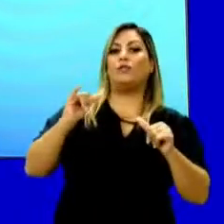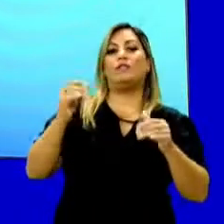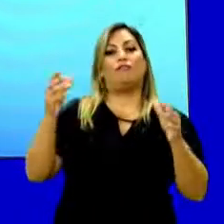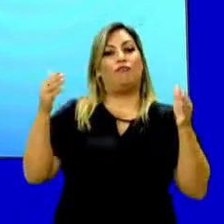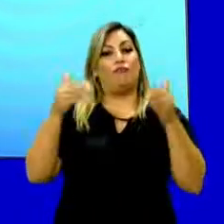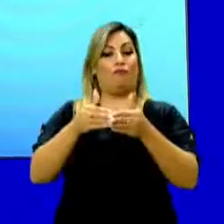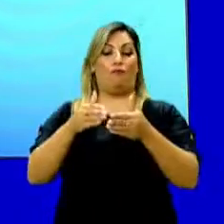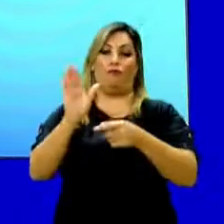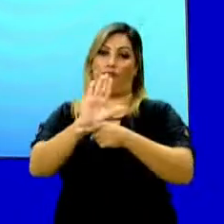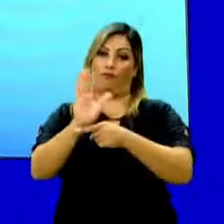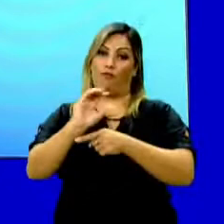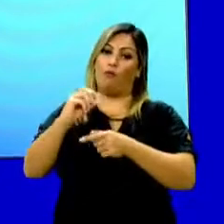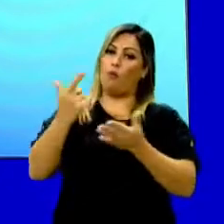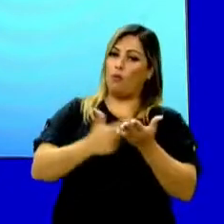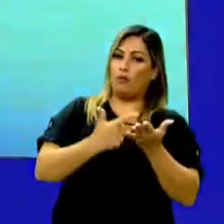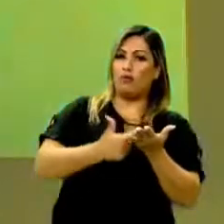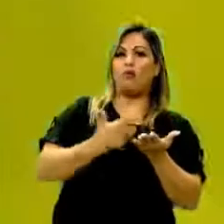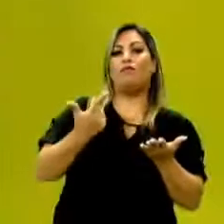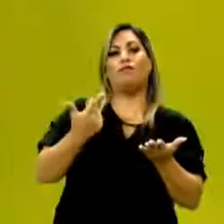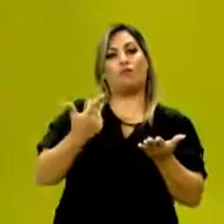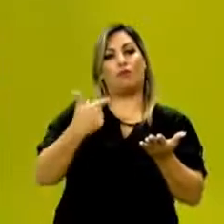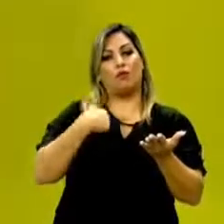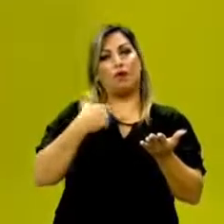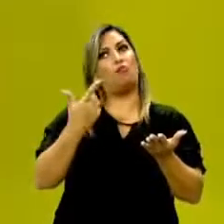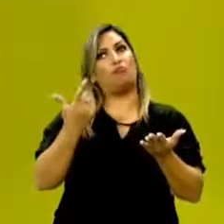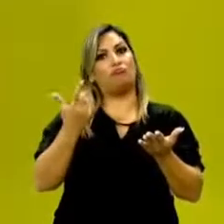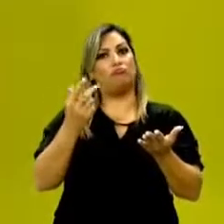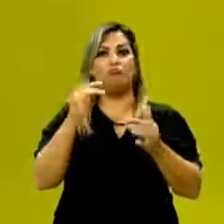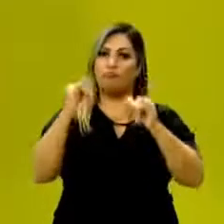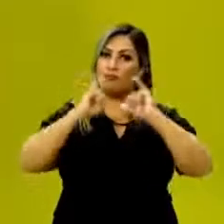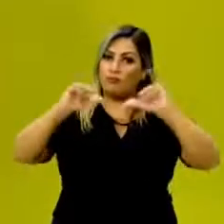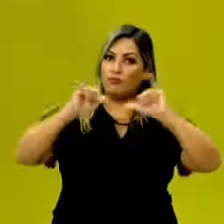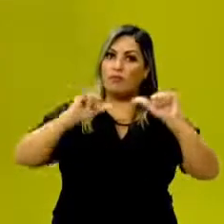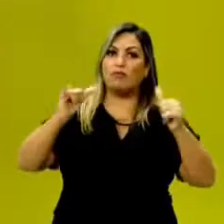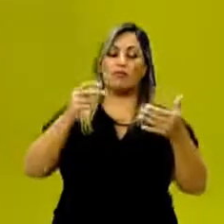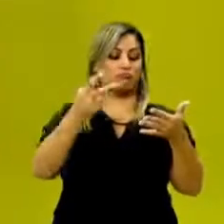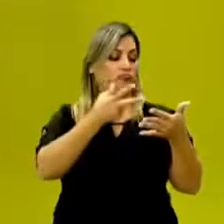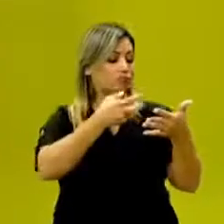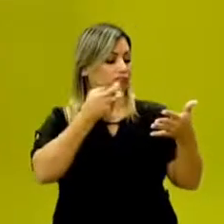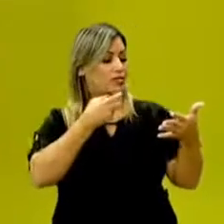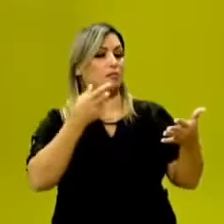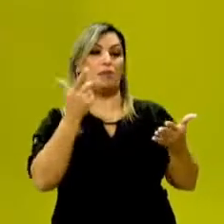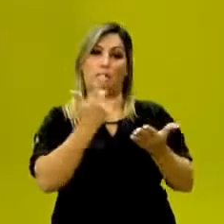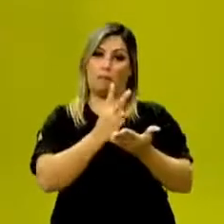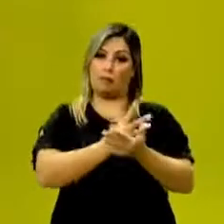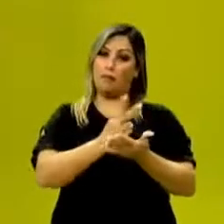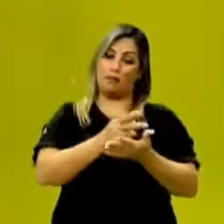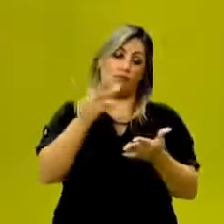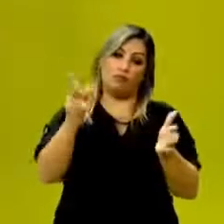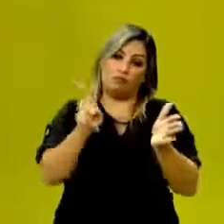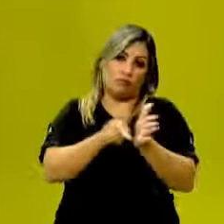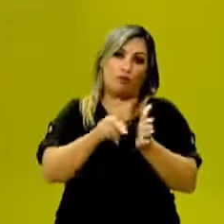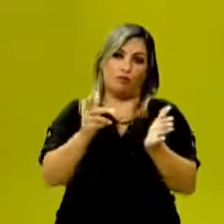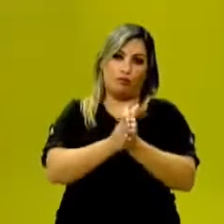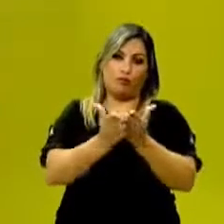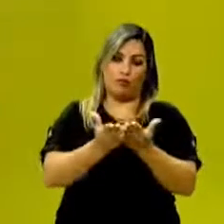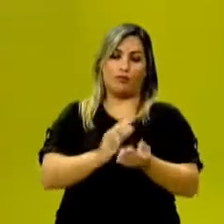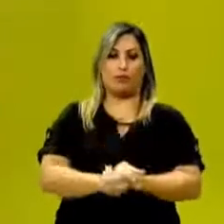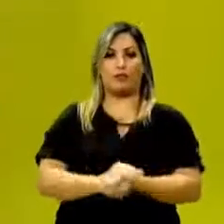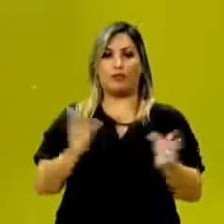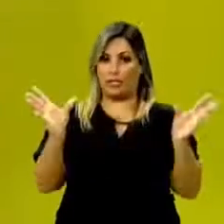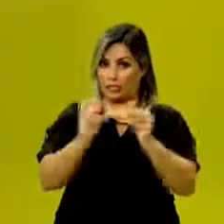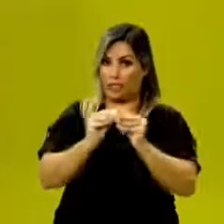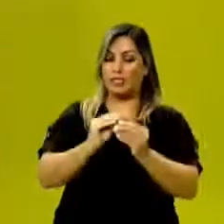do filme ou de um livro ao qual eu procure uma informação sobre os mesmos. Essa é a sinopse.